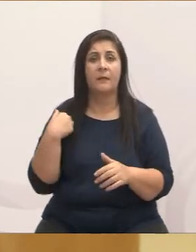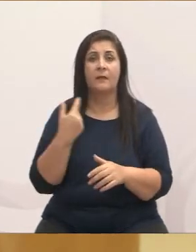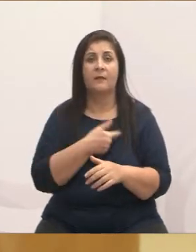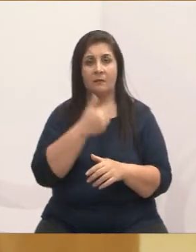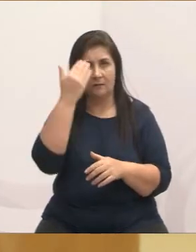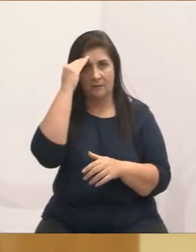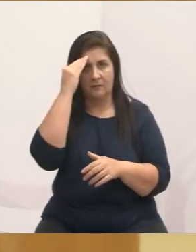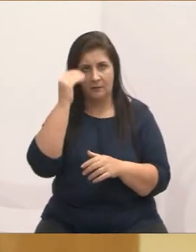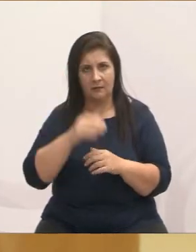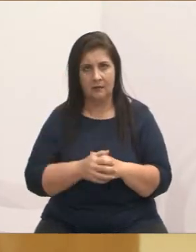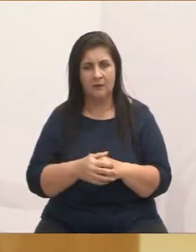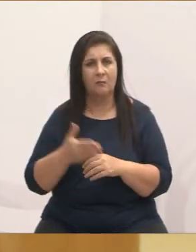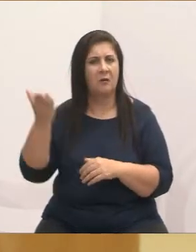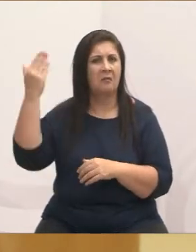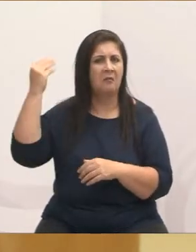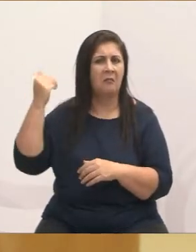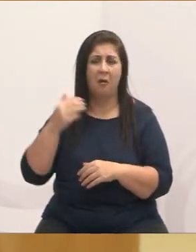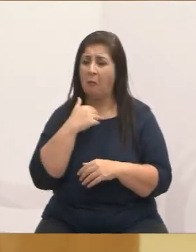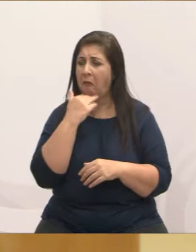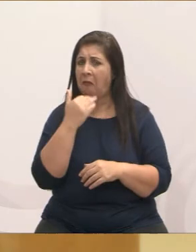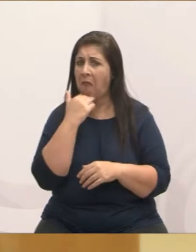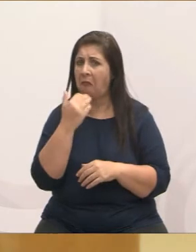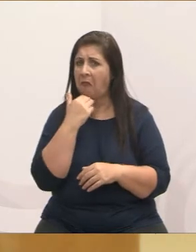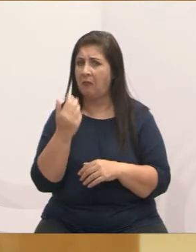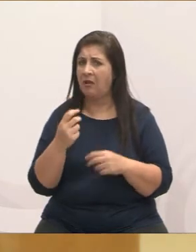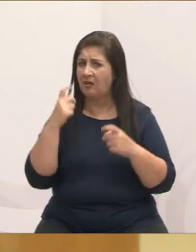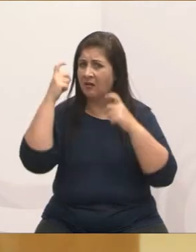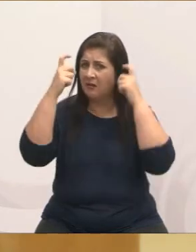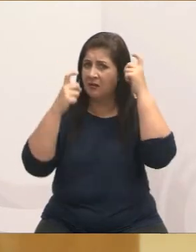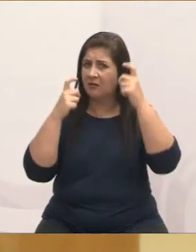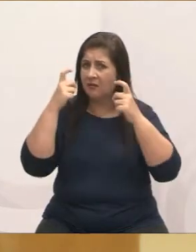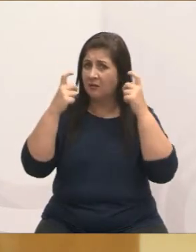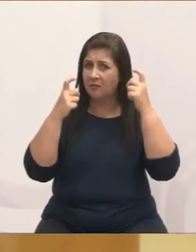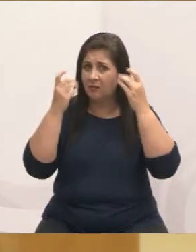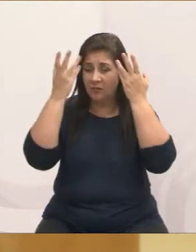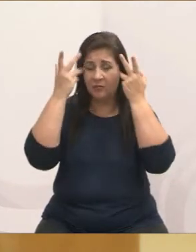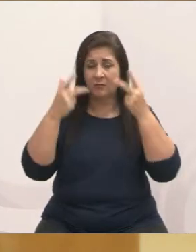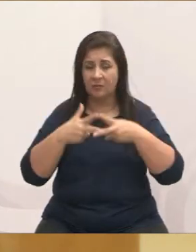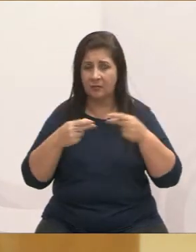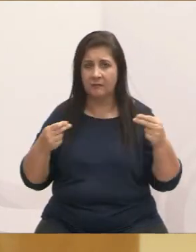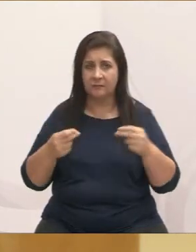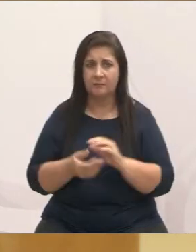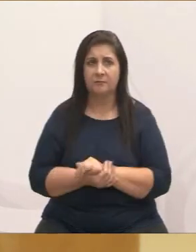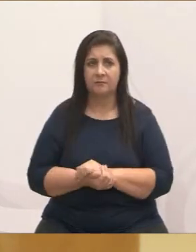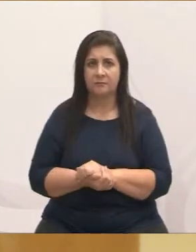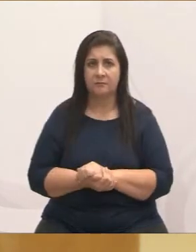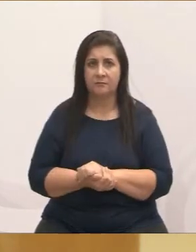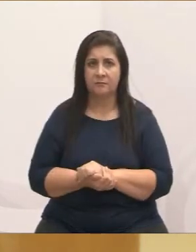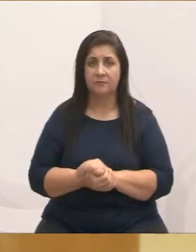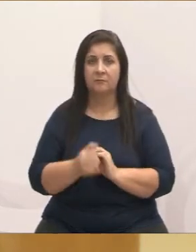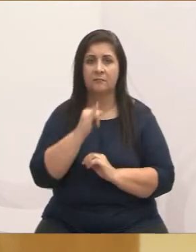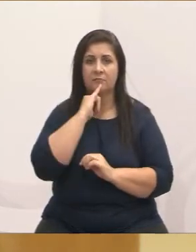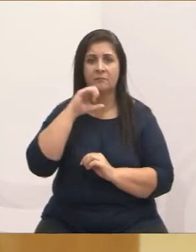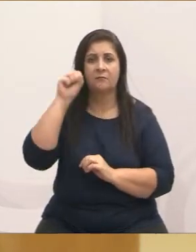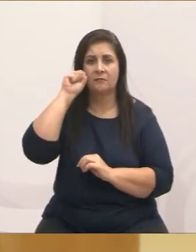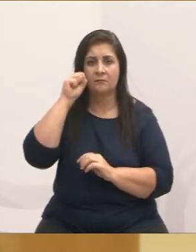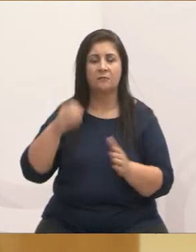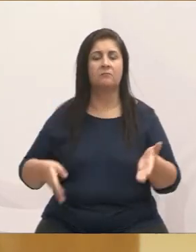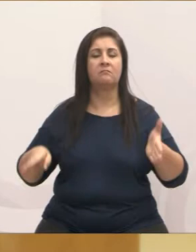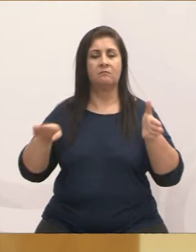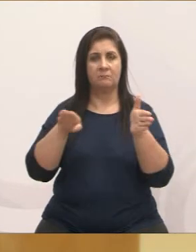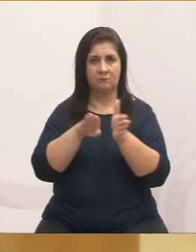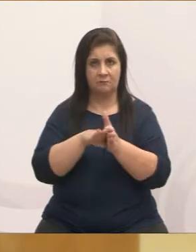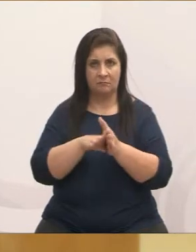perfeitamente que as outras gestões nunca se importaram com a causa animal aqui em Jacareí. Nunca. O prefeito Zé Santana chegou,